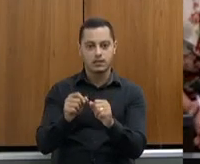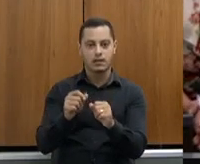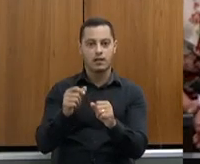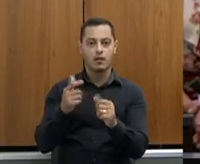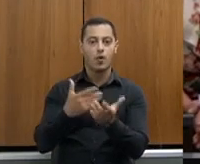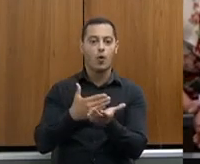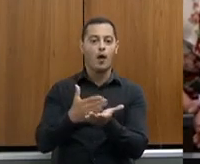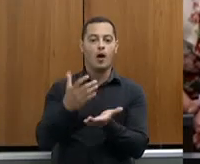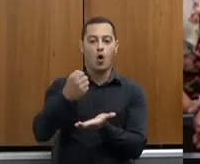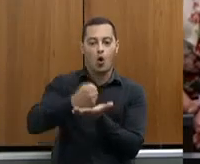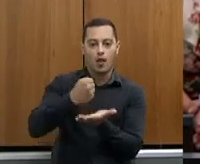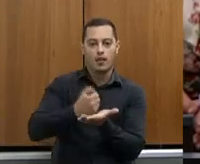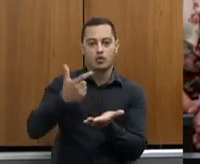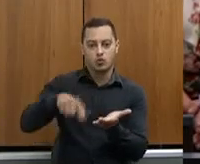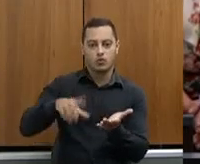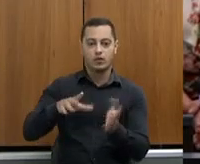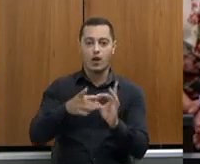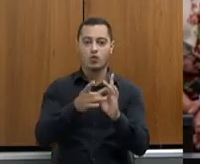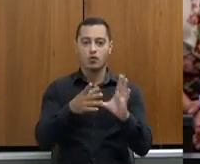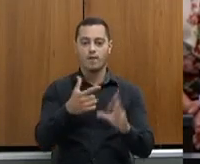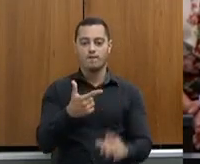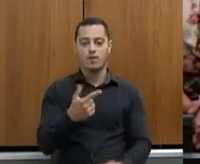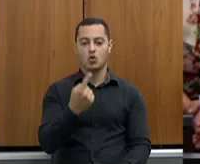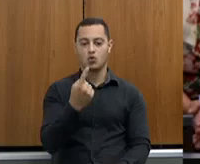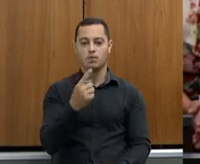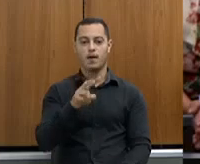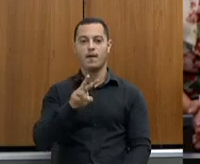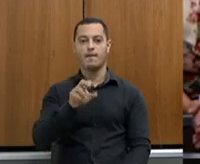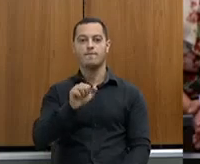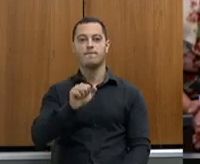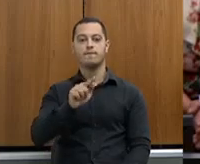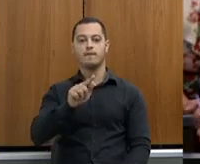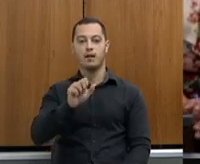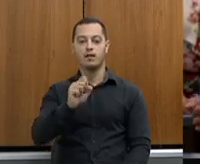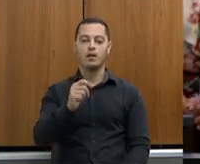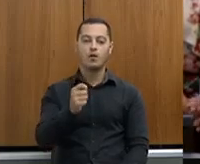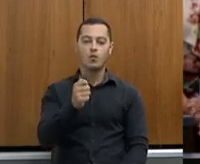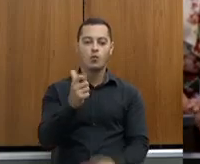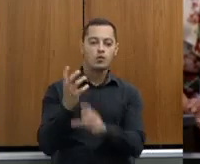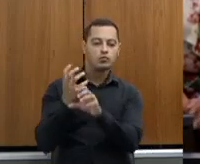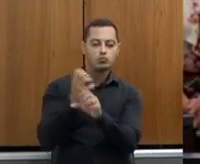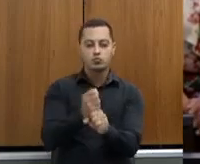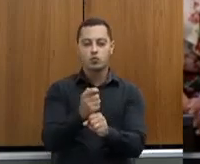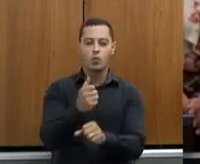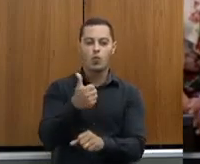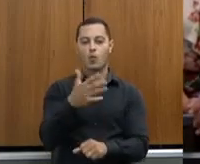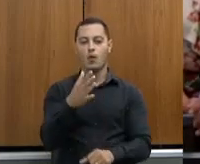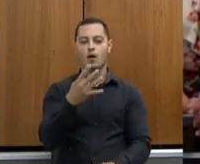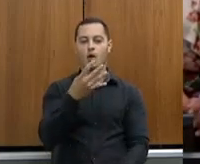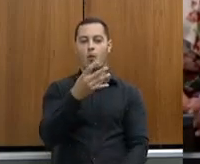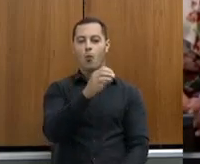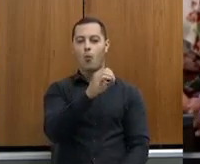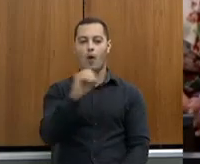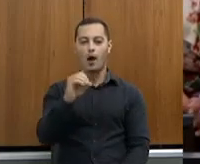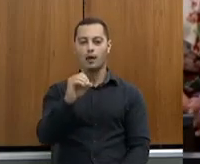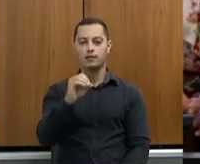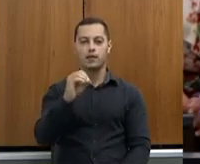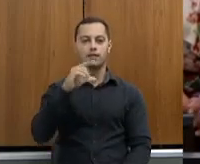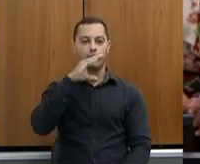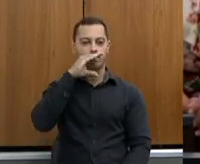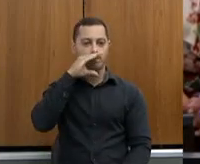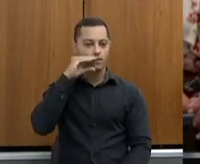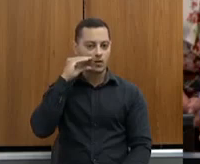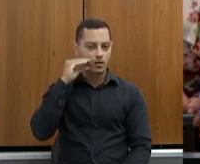foram autorizadas mais 21 vagas. Então, estamos fechando quase 400 servidores na Emater nesse ciclo de 19